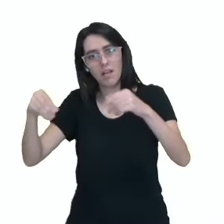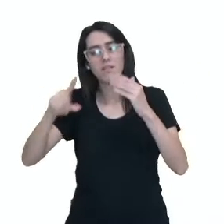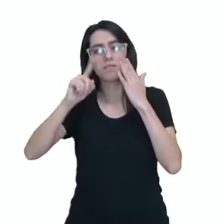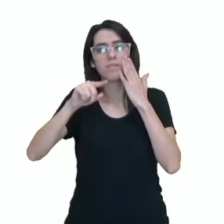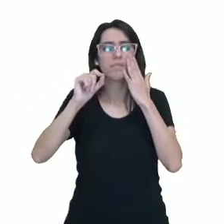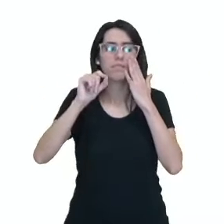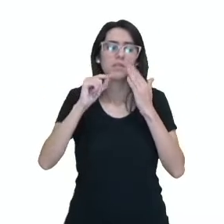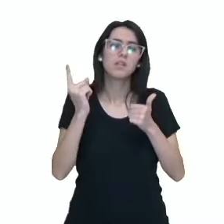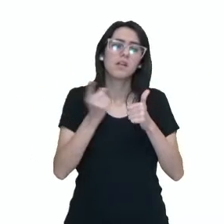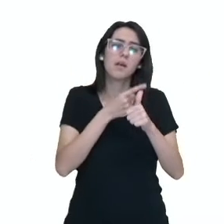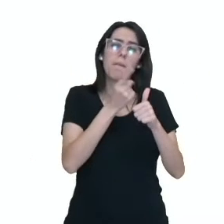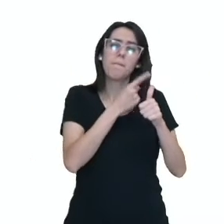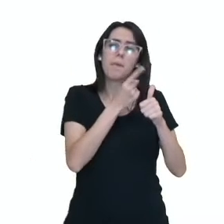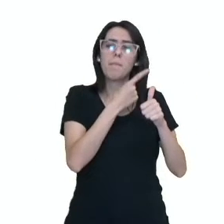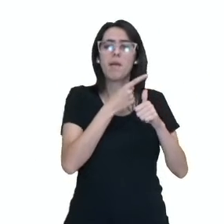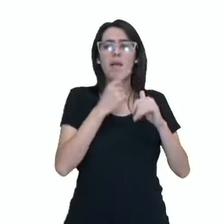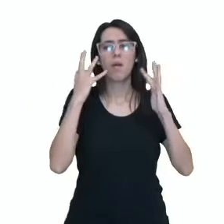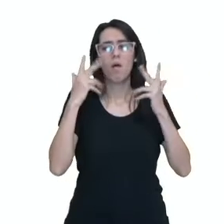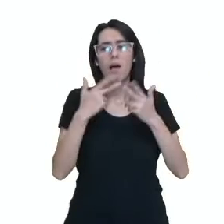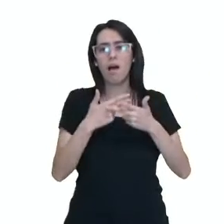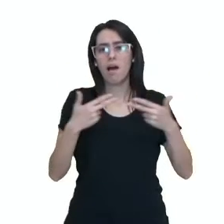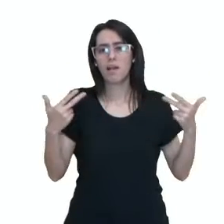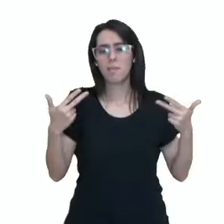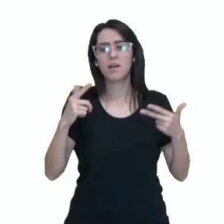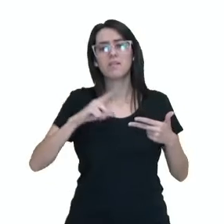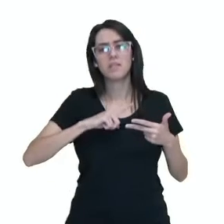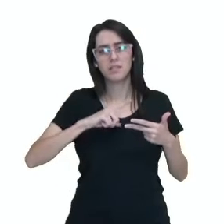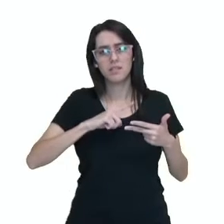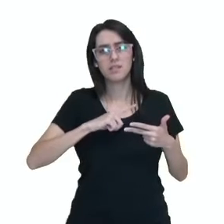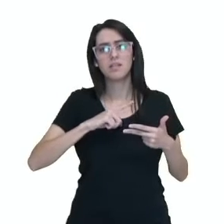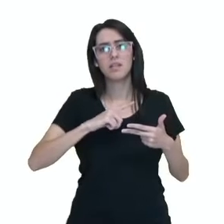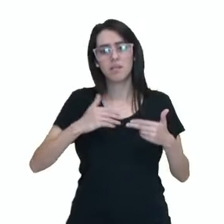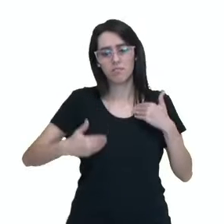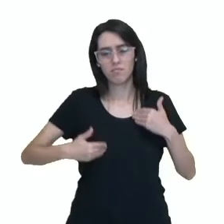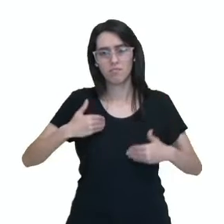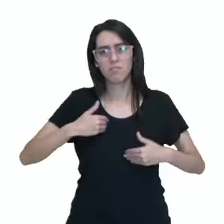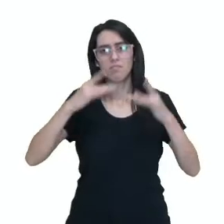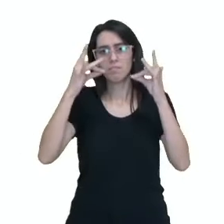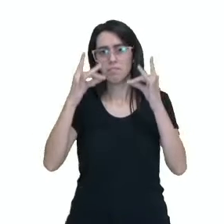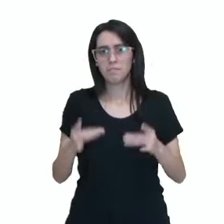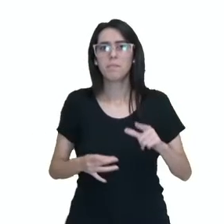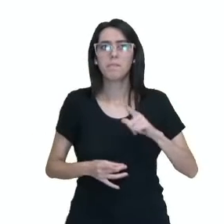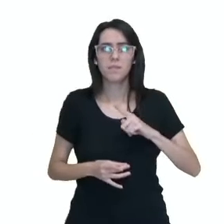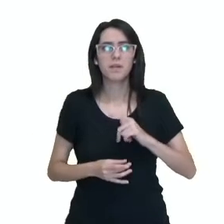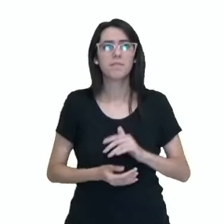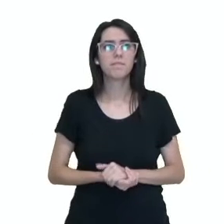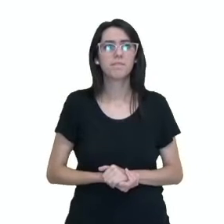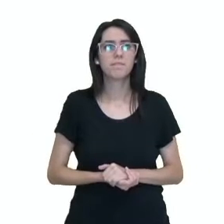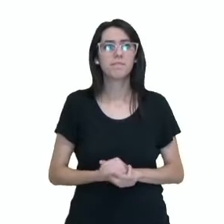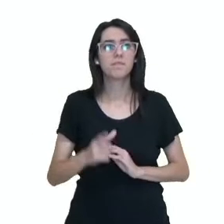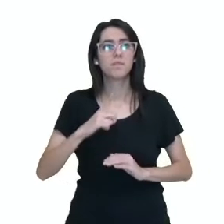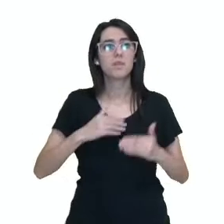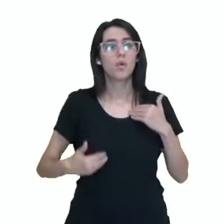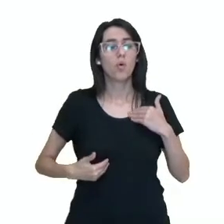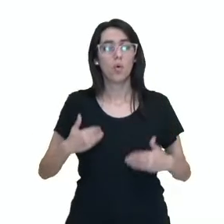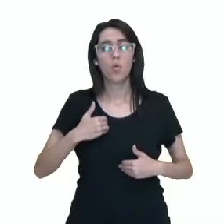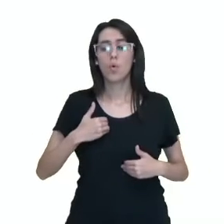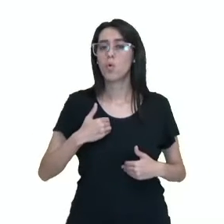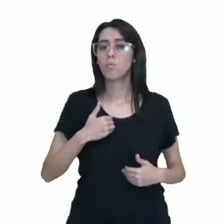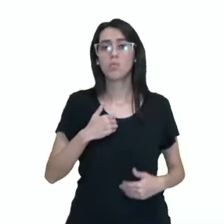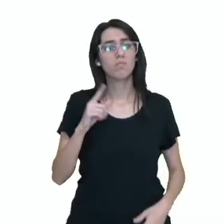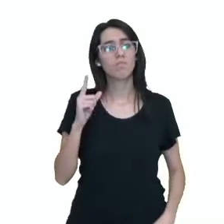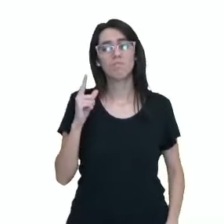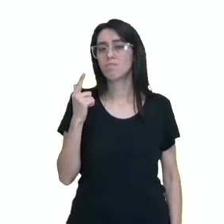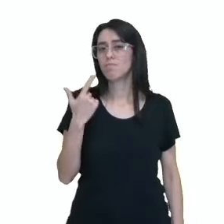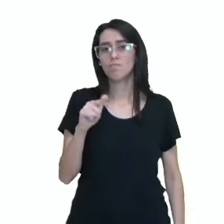primeiros animais a possuir o esqueleto appendicular, então patas de fato, né, propriamente dito. O corpo não é hidrodinâmico,